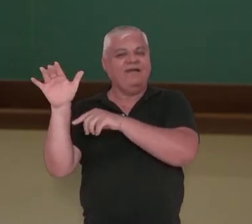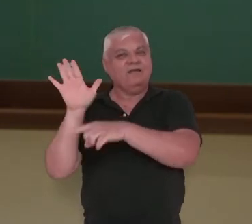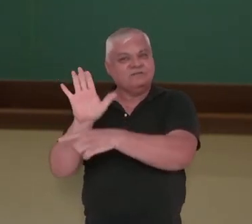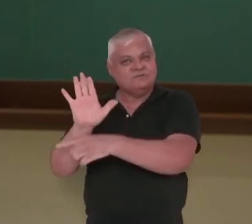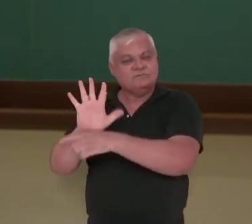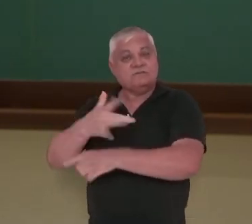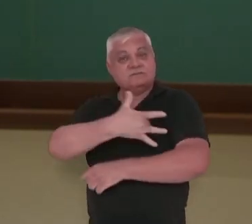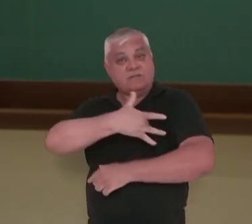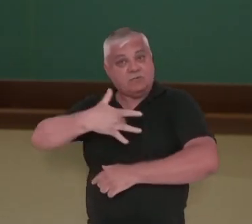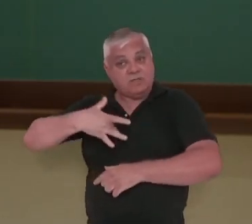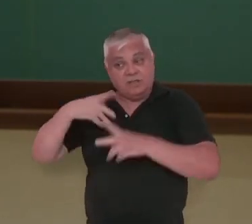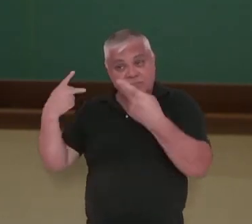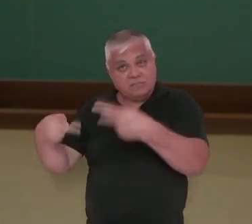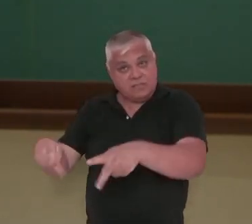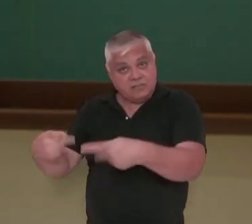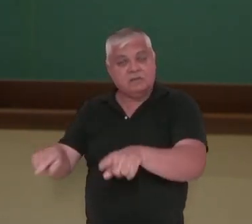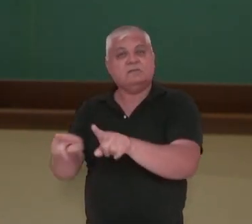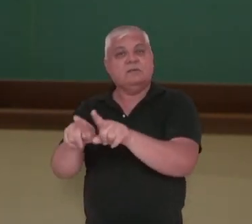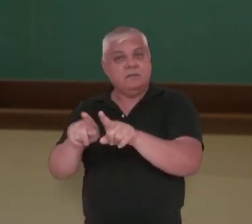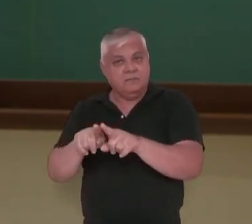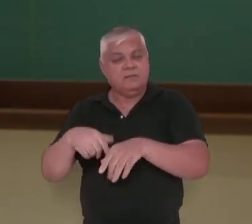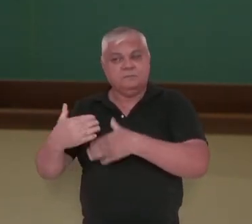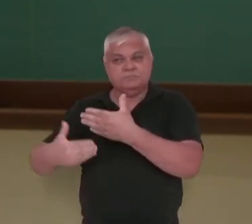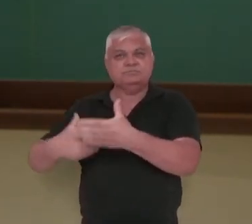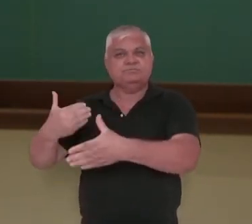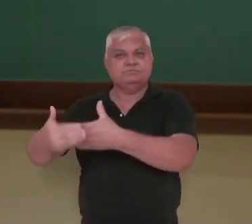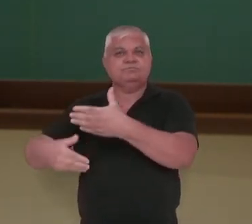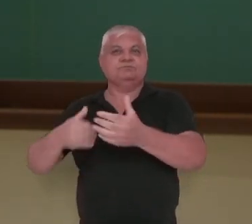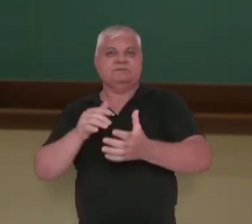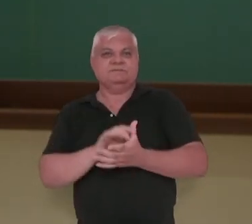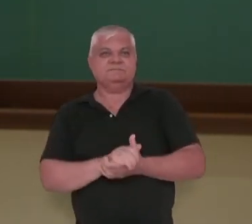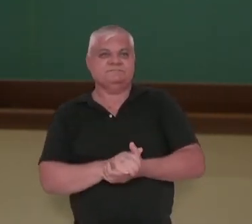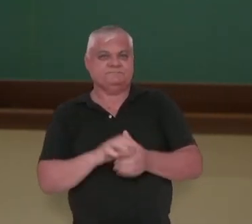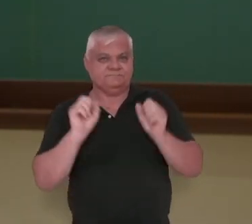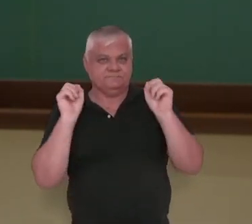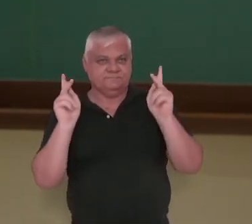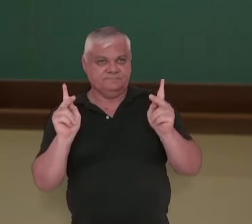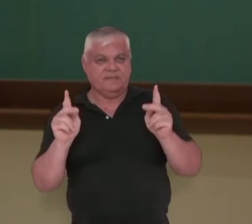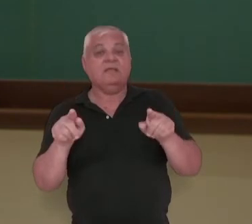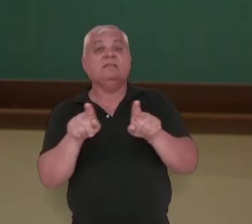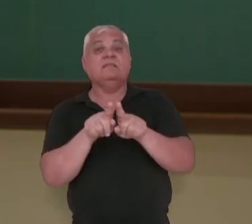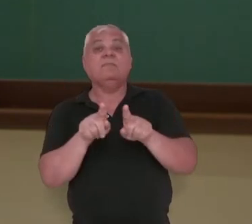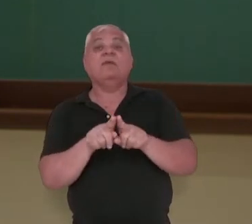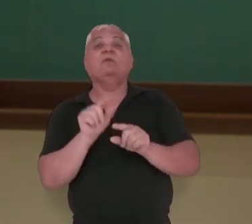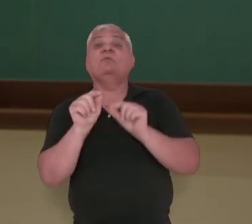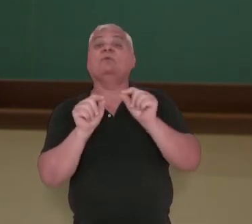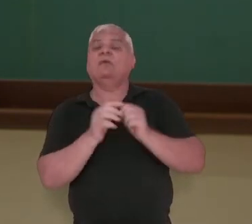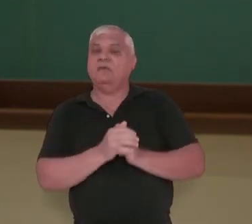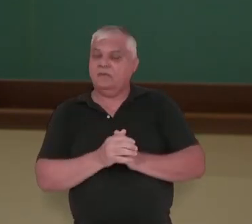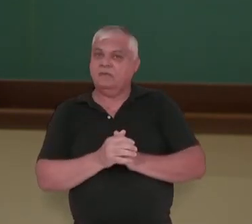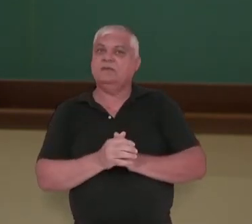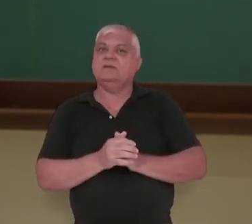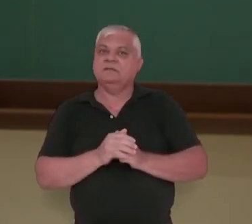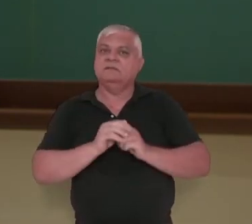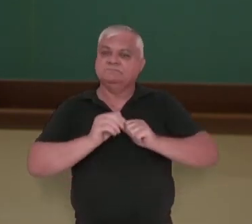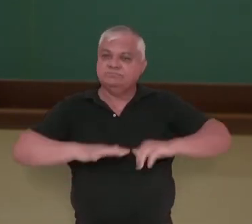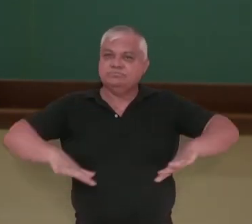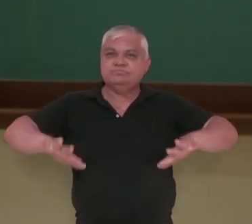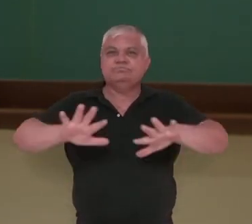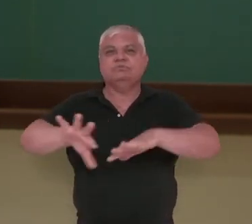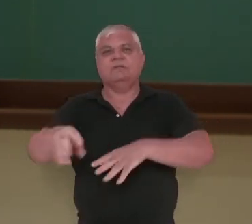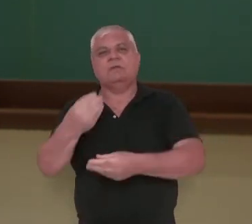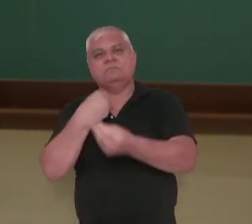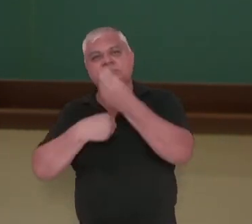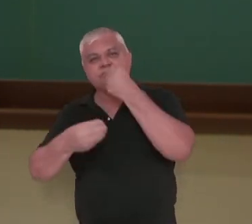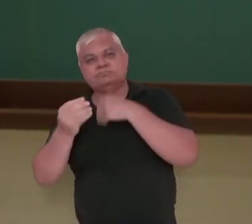elas se alimentarem até durante o processo da fotossíntese, ok? E transmitindo, é claro, para os consumidores,